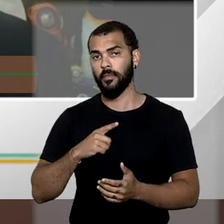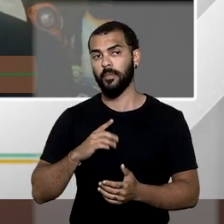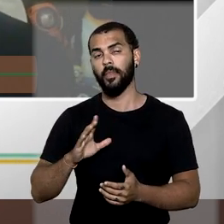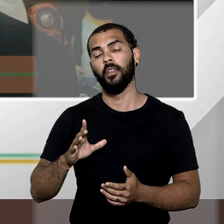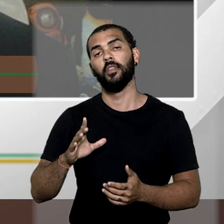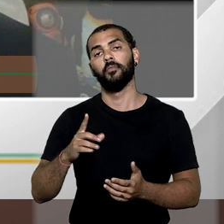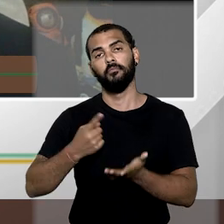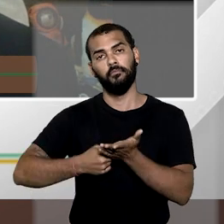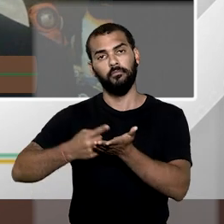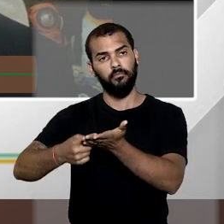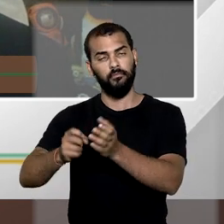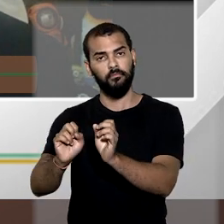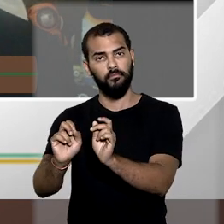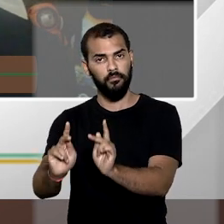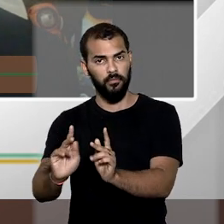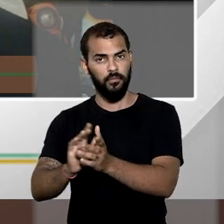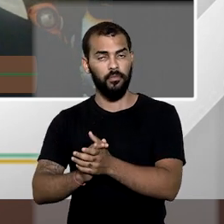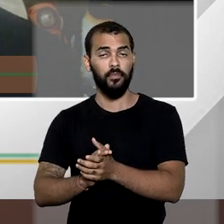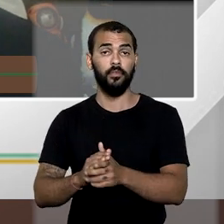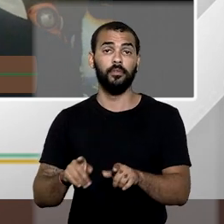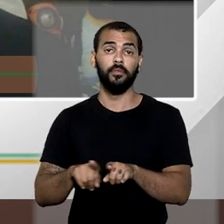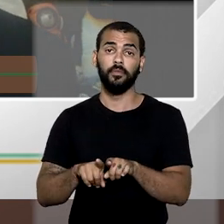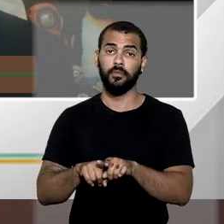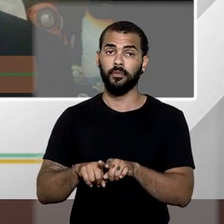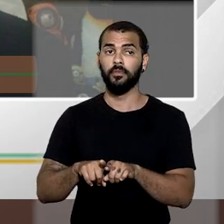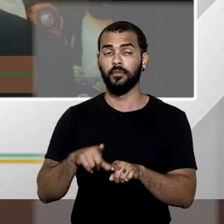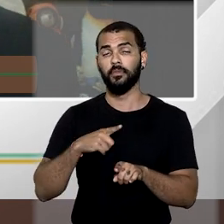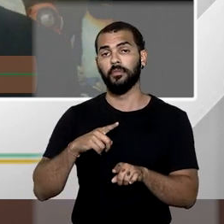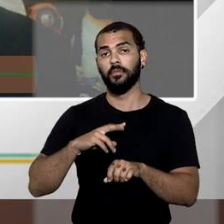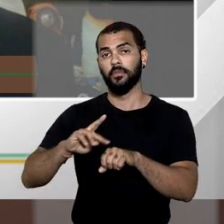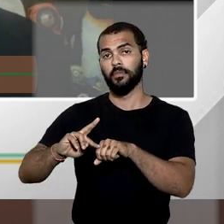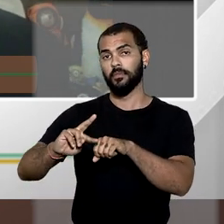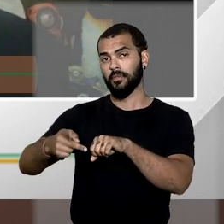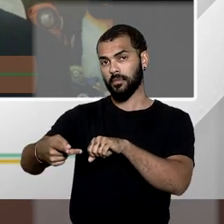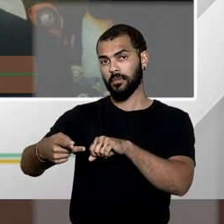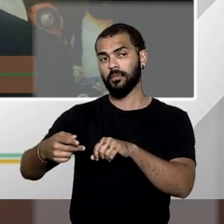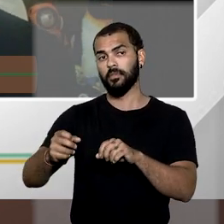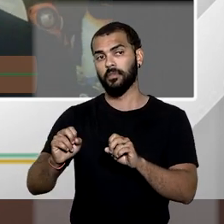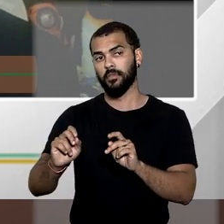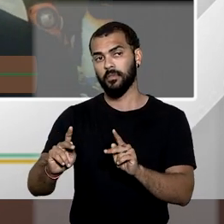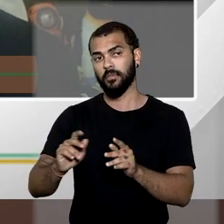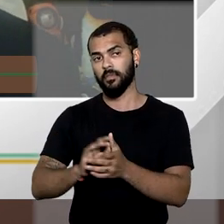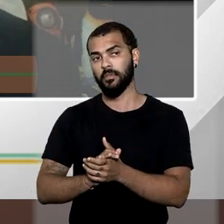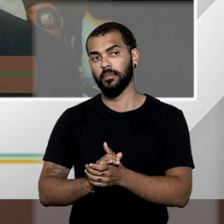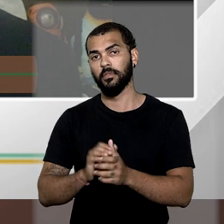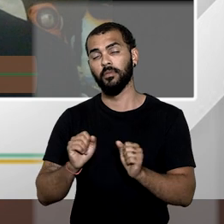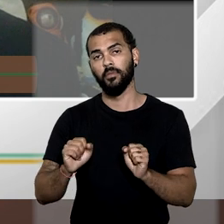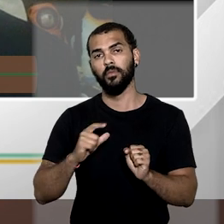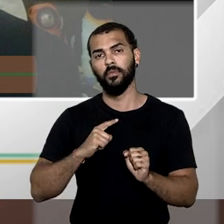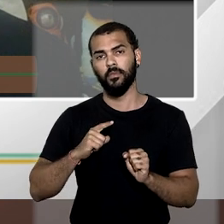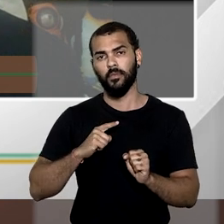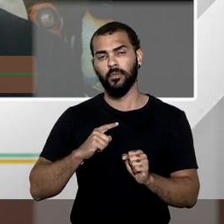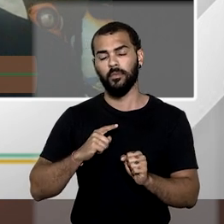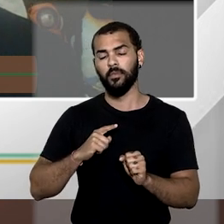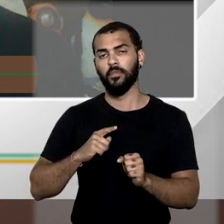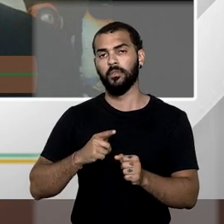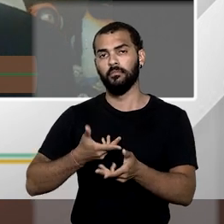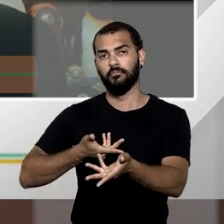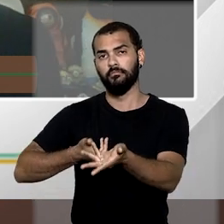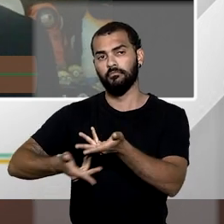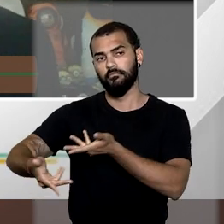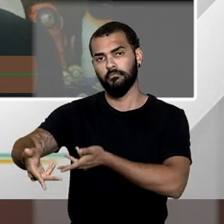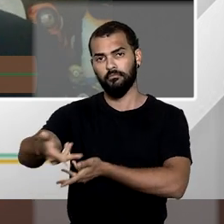termo de acordo e parte-se para as consequências necessárias a fim de fazer-se a transferência